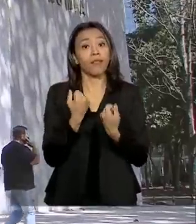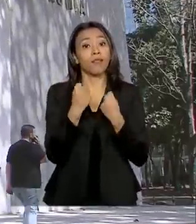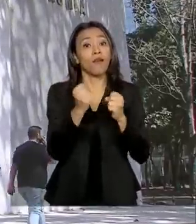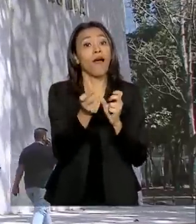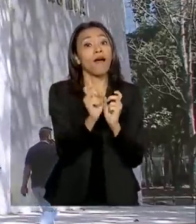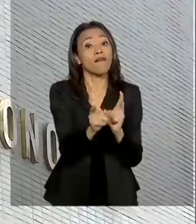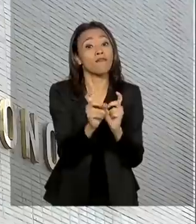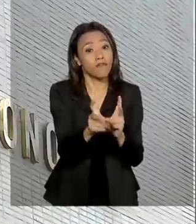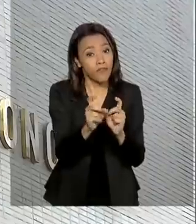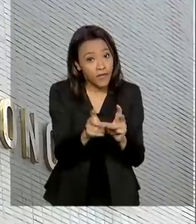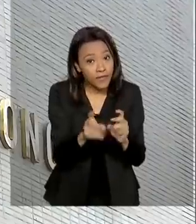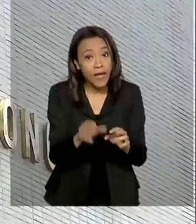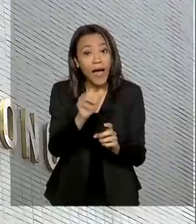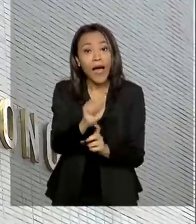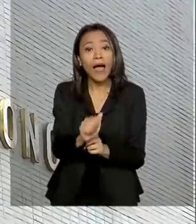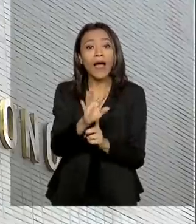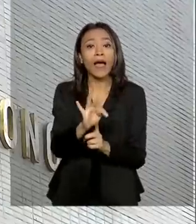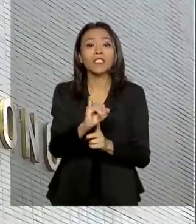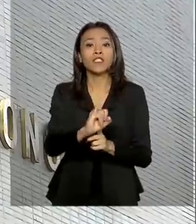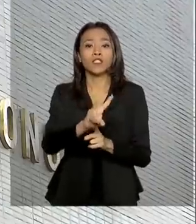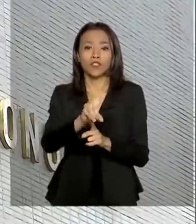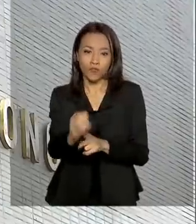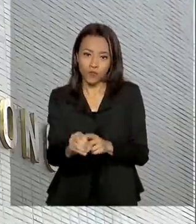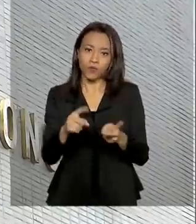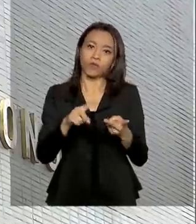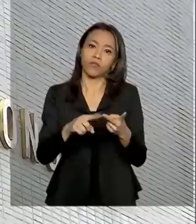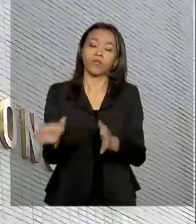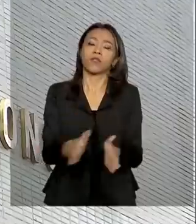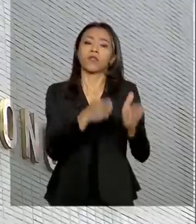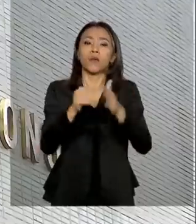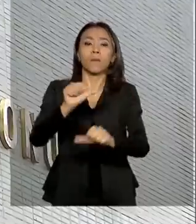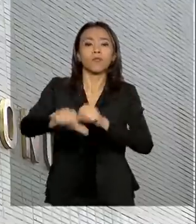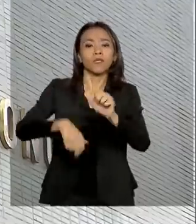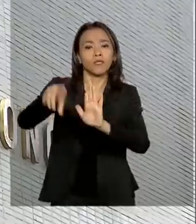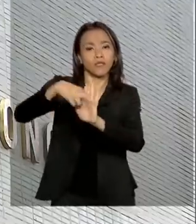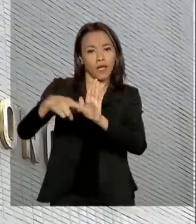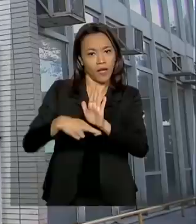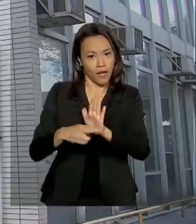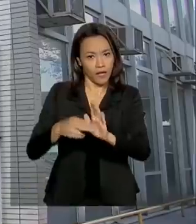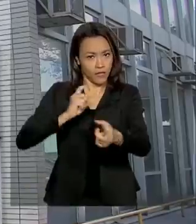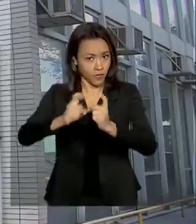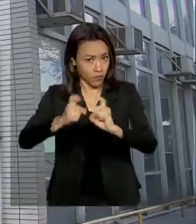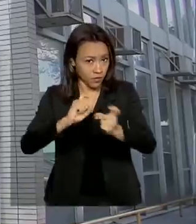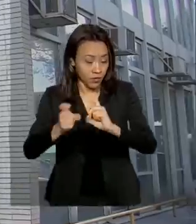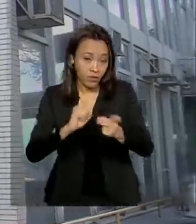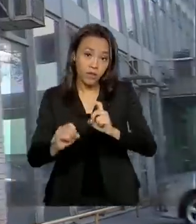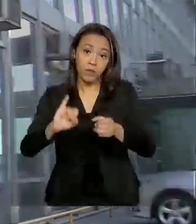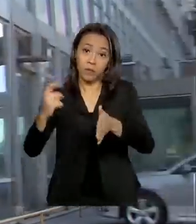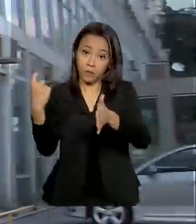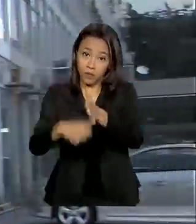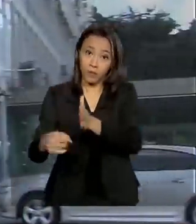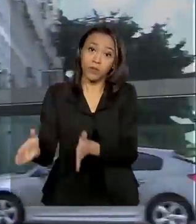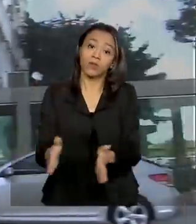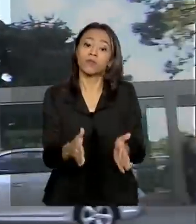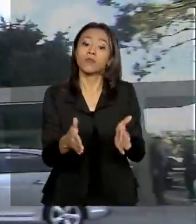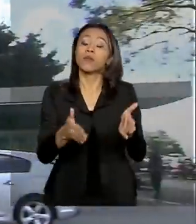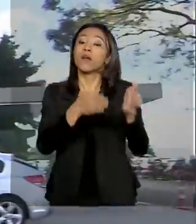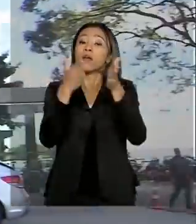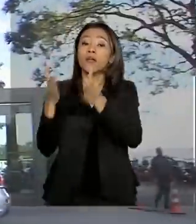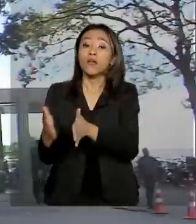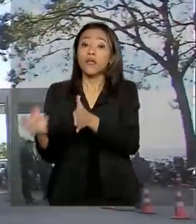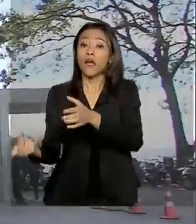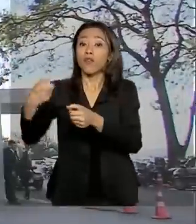União como imóveis, a aprovação de reformas como a tributária e a administrativa para retomar o crescimento da economia